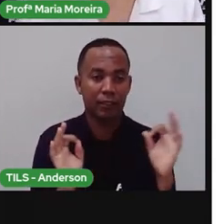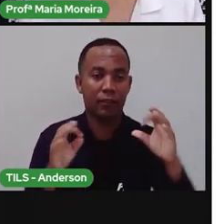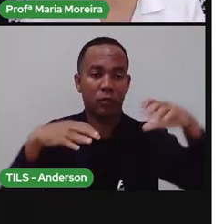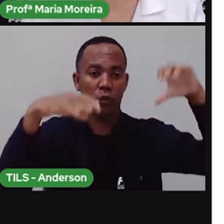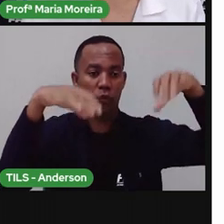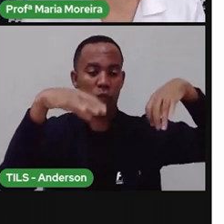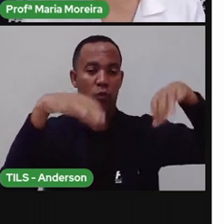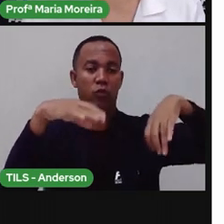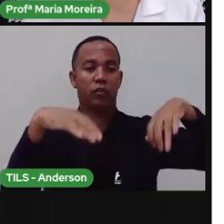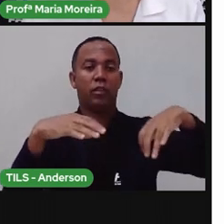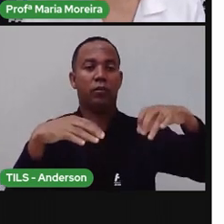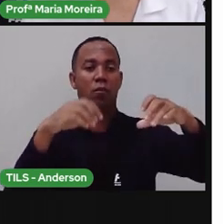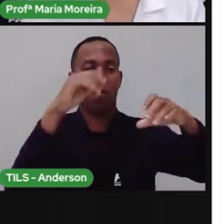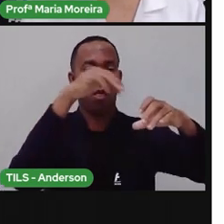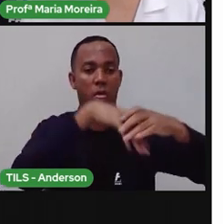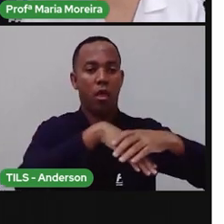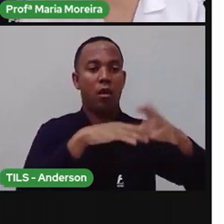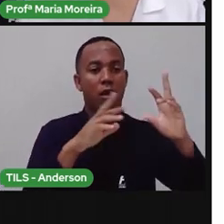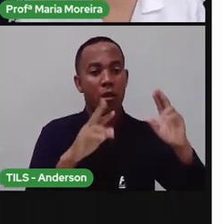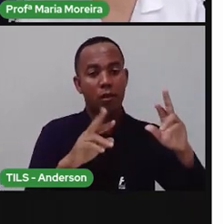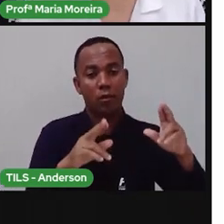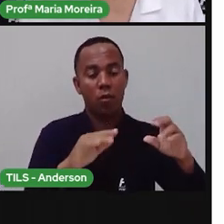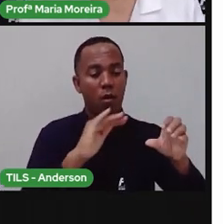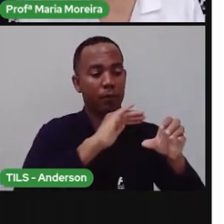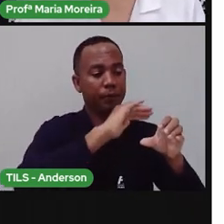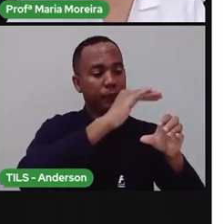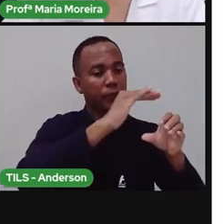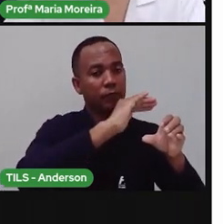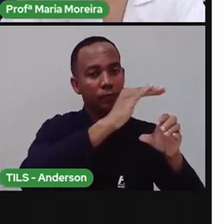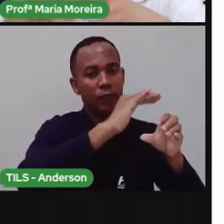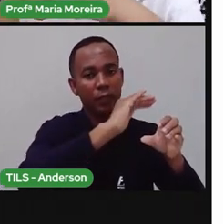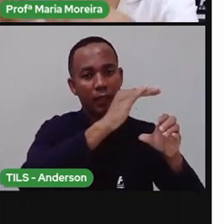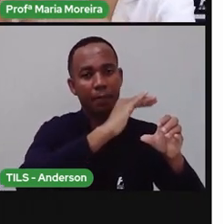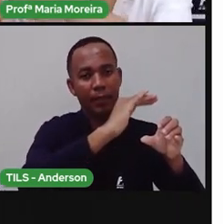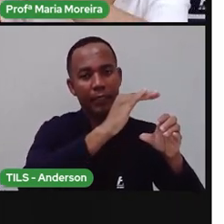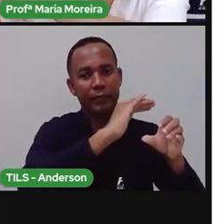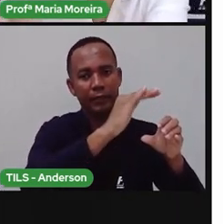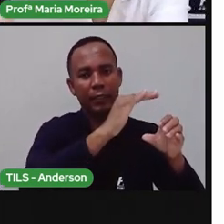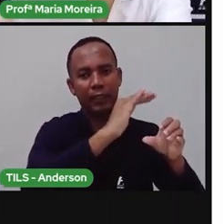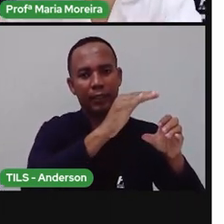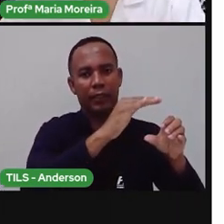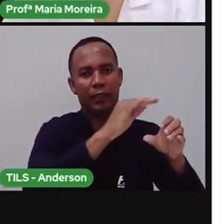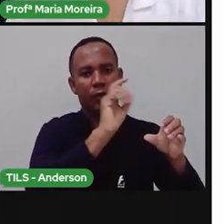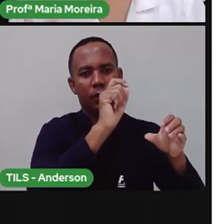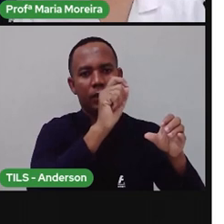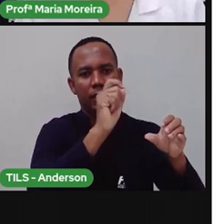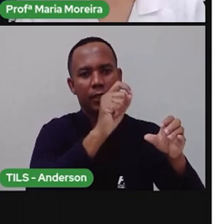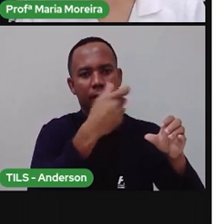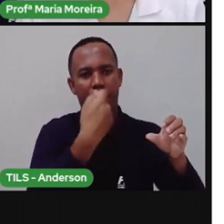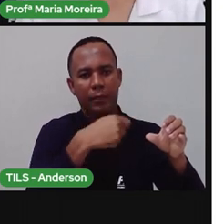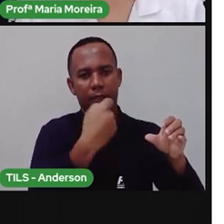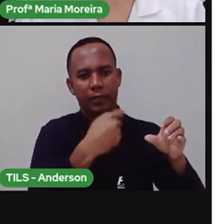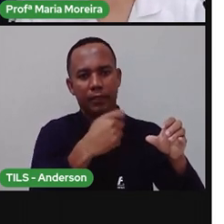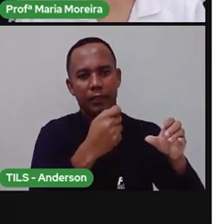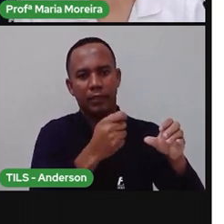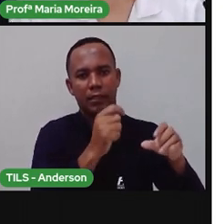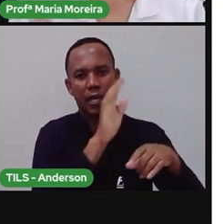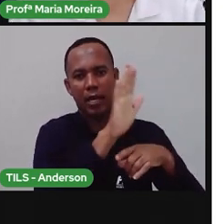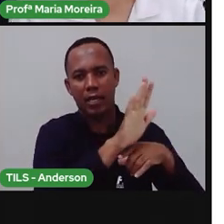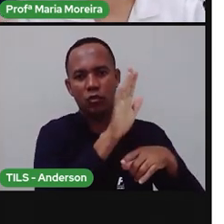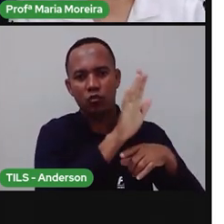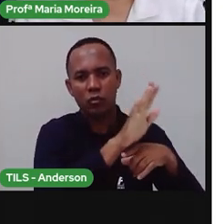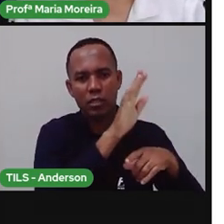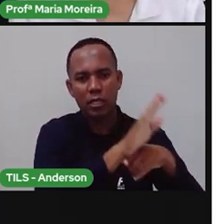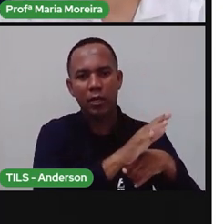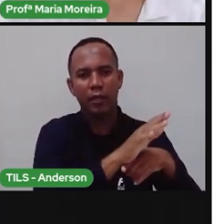A camada de ozônio é a mesma coisa. Se a gente polui, ela vai criando o quê? Buracos. E esses buracos fazem com que os